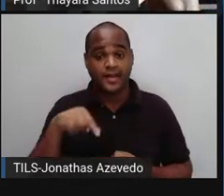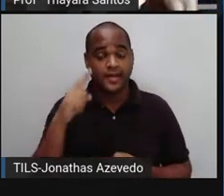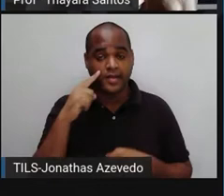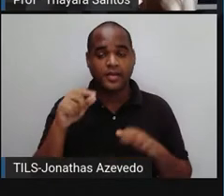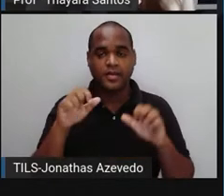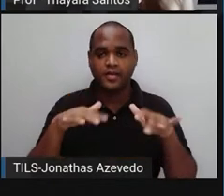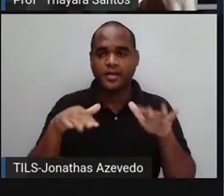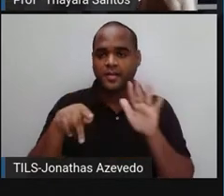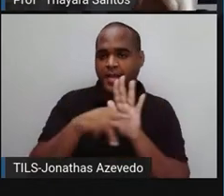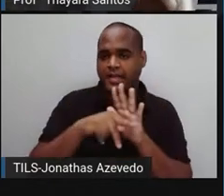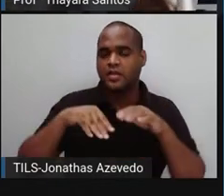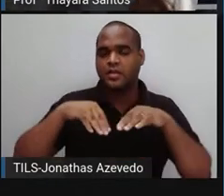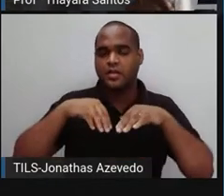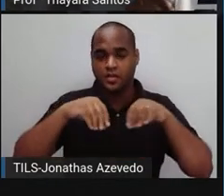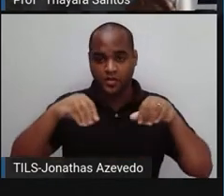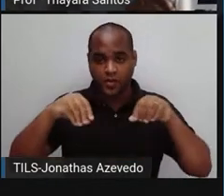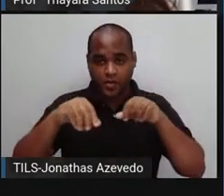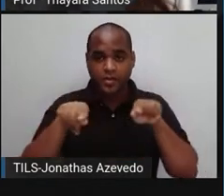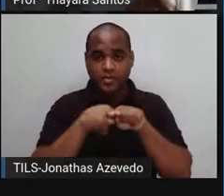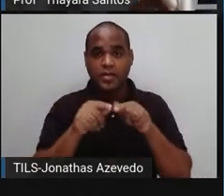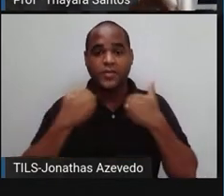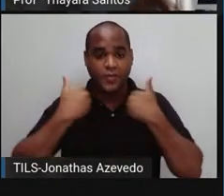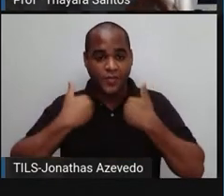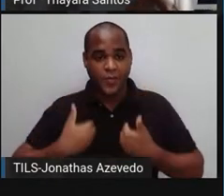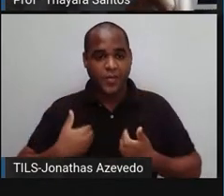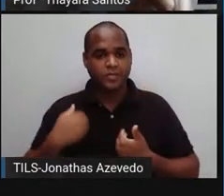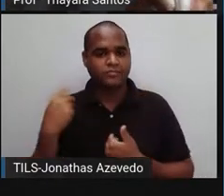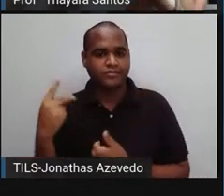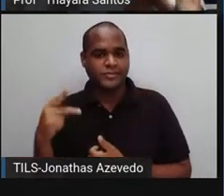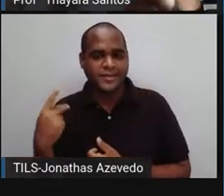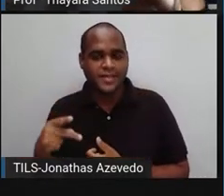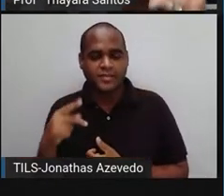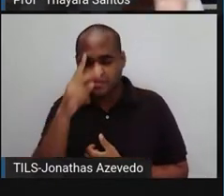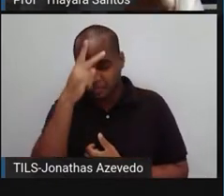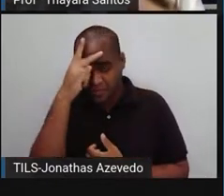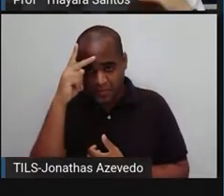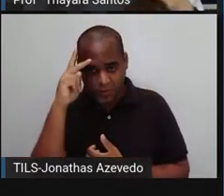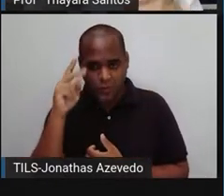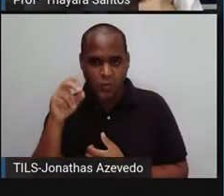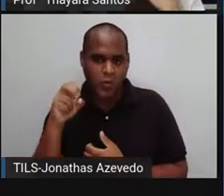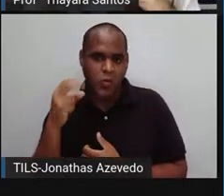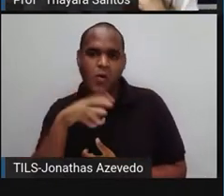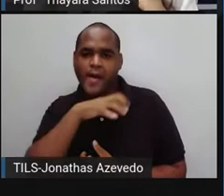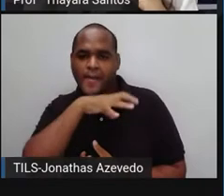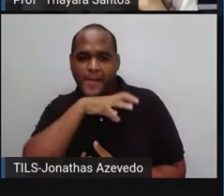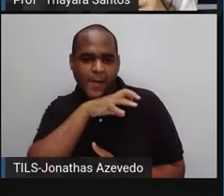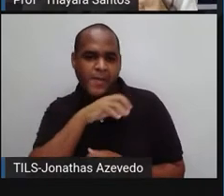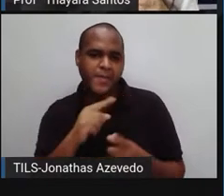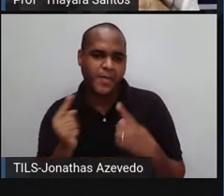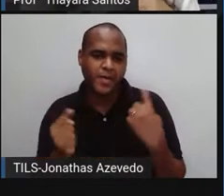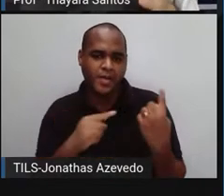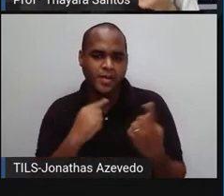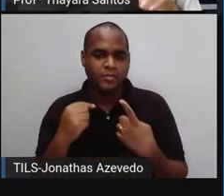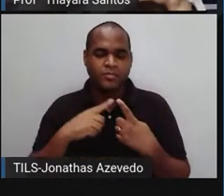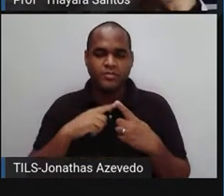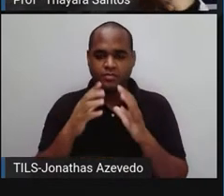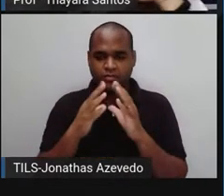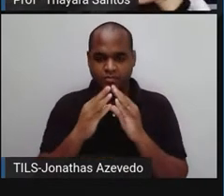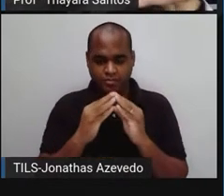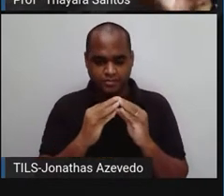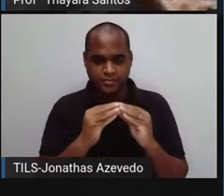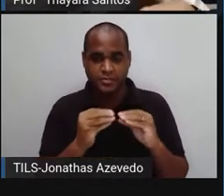tanto ali no solo, quanto no corpo daquele organismo que morreu, eles iniciam esse processo de decomposição. Eles vão